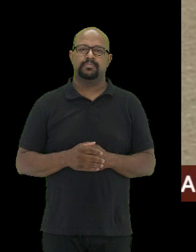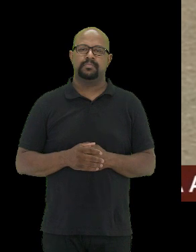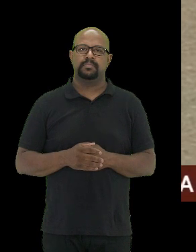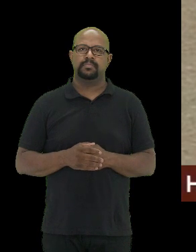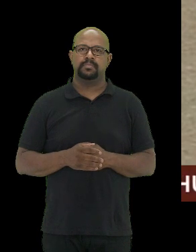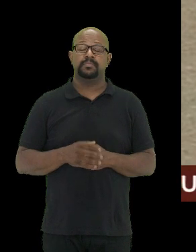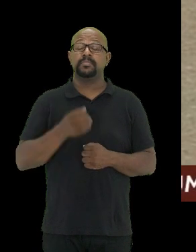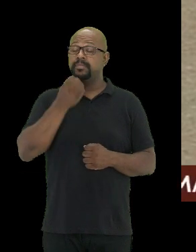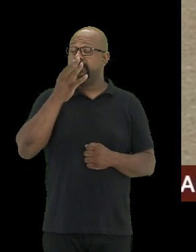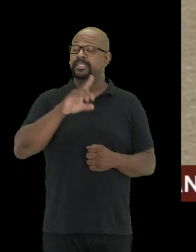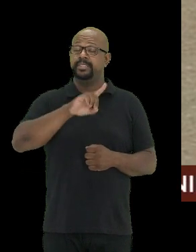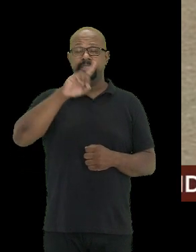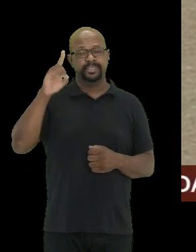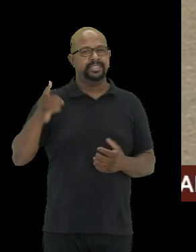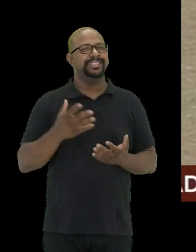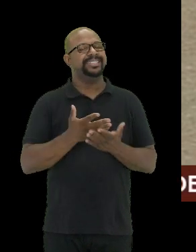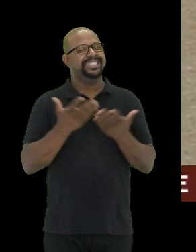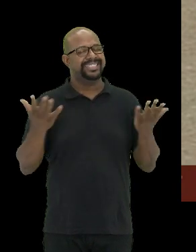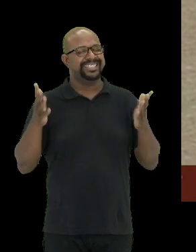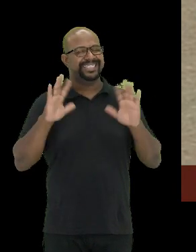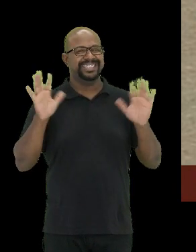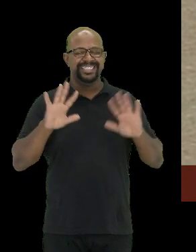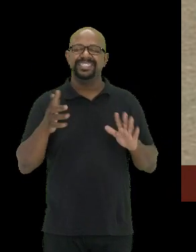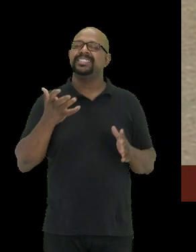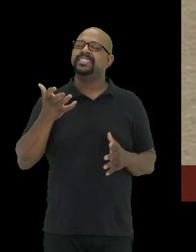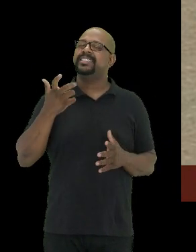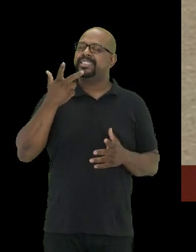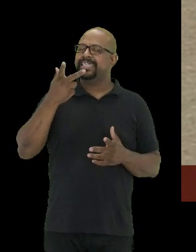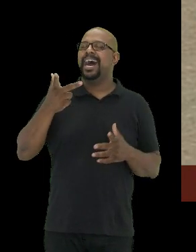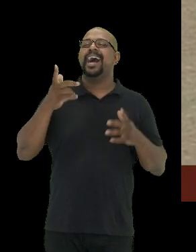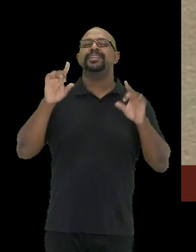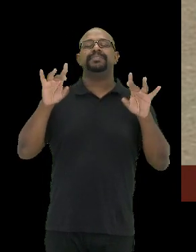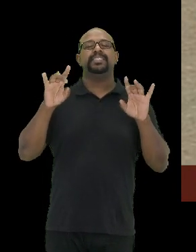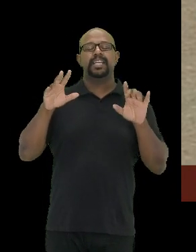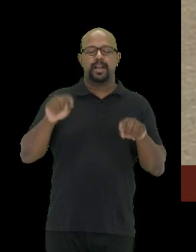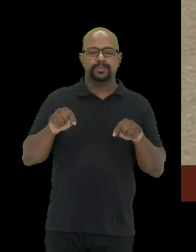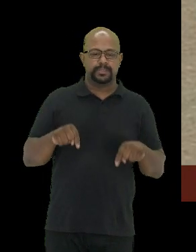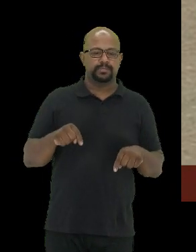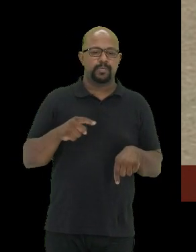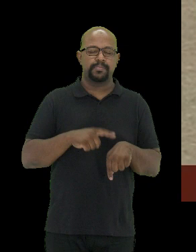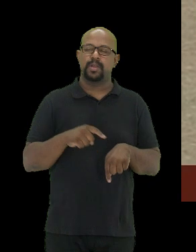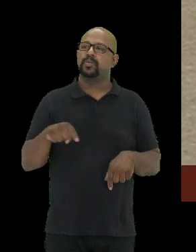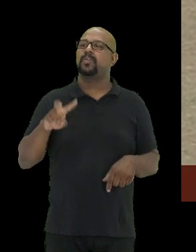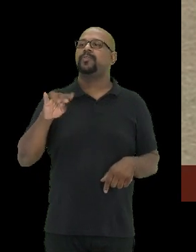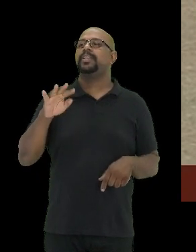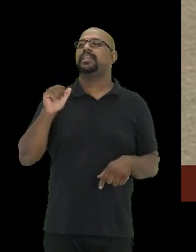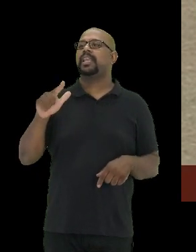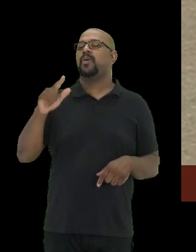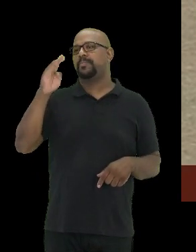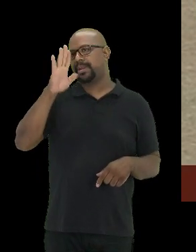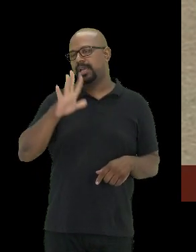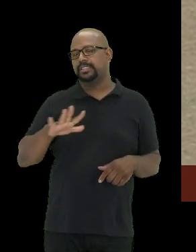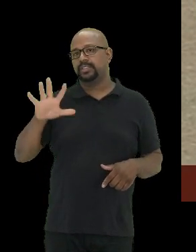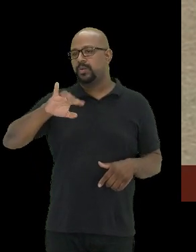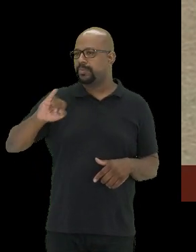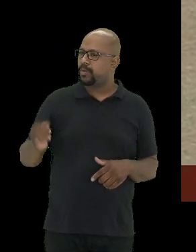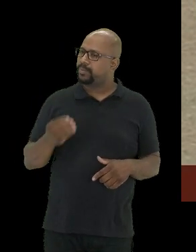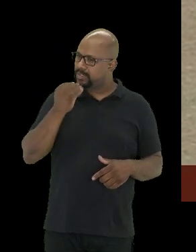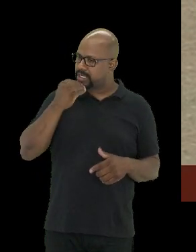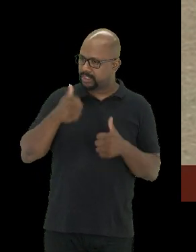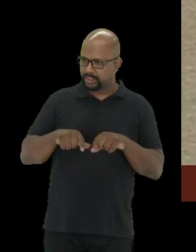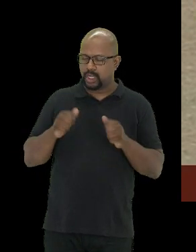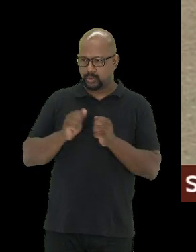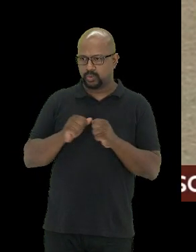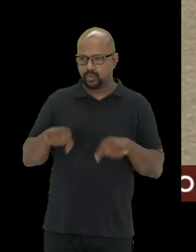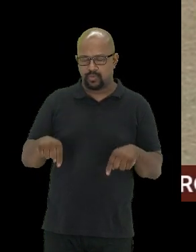Bom dia a todos e todas, e queria fazer um especial agradecimento ao Instituto Vital Brasil pela oportunidade de estar aqui com vocês hoje,